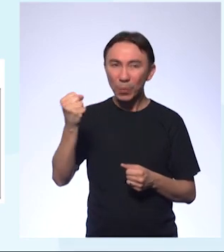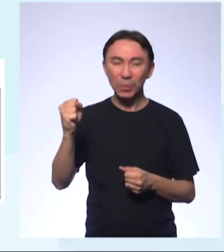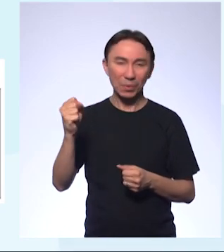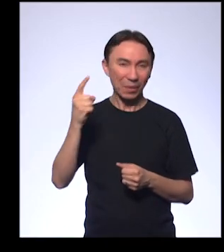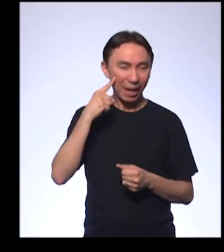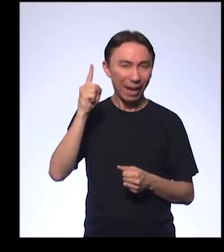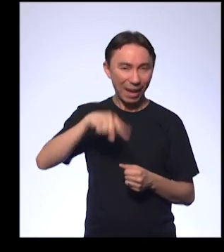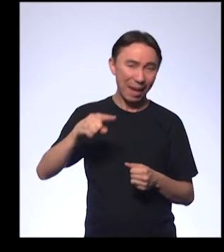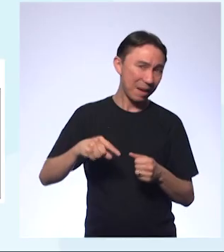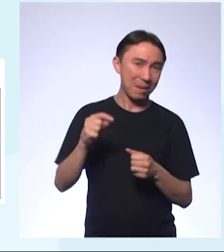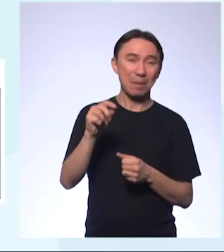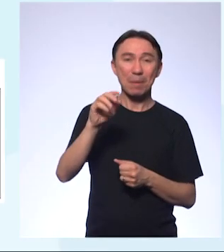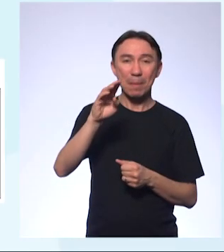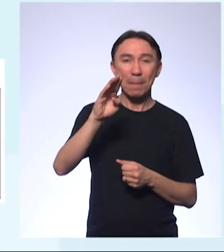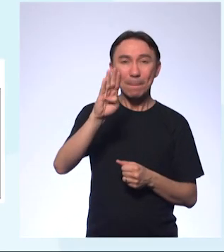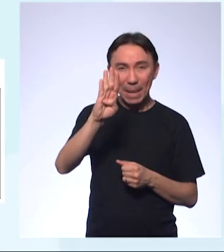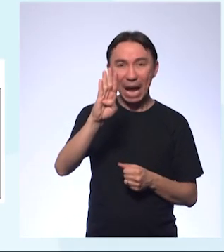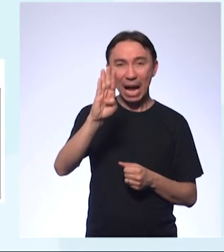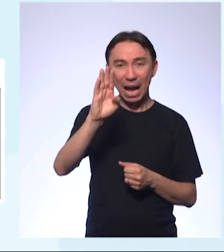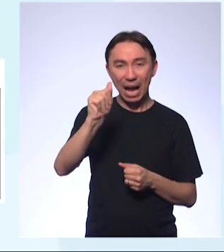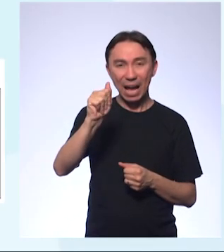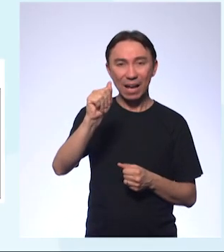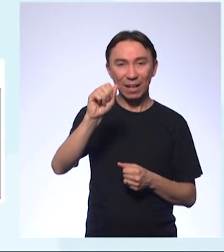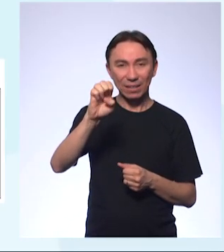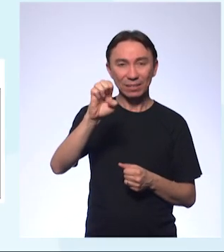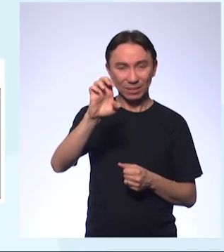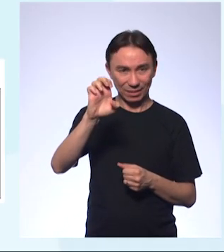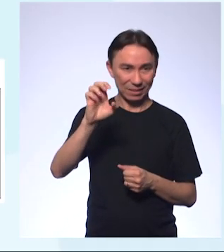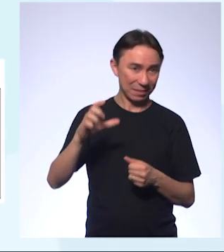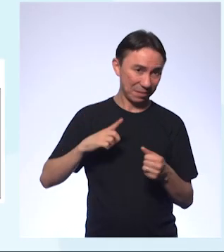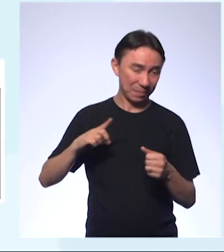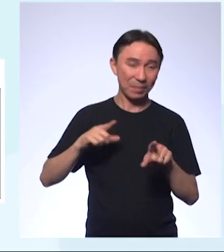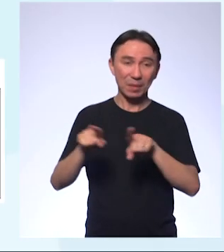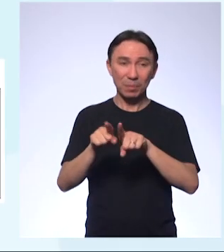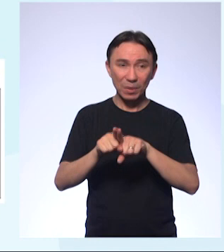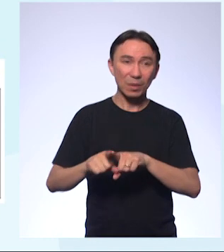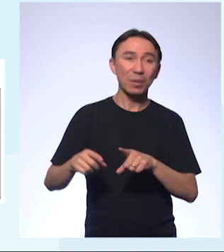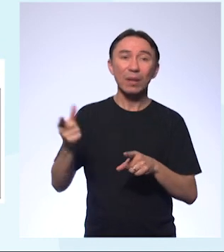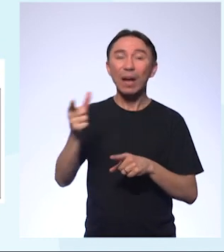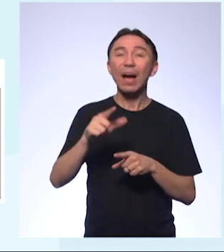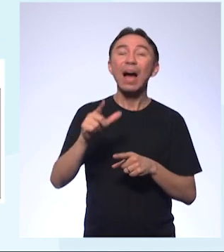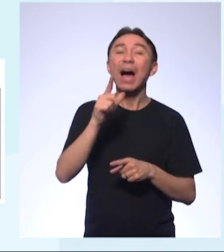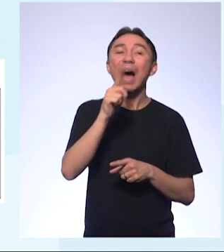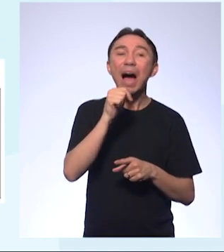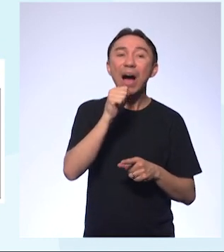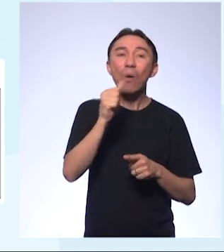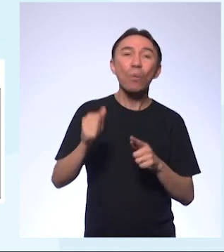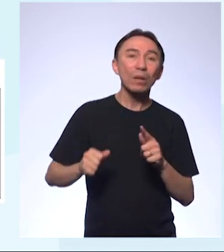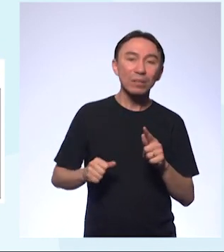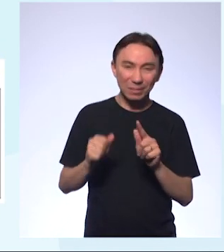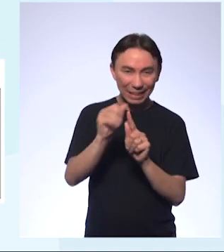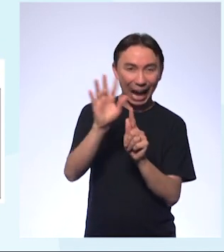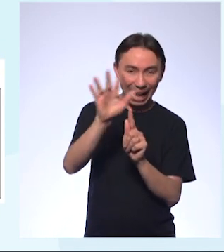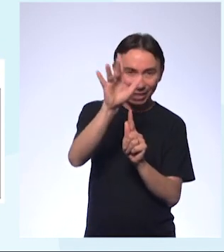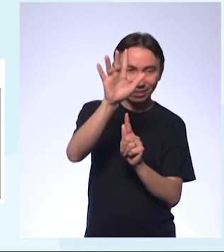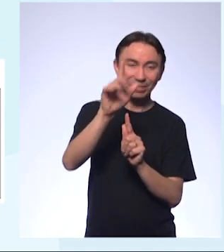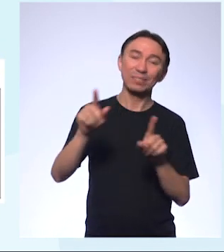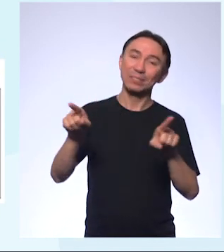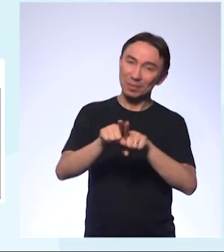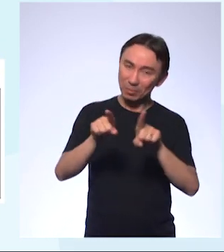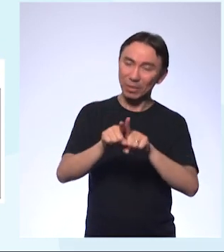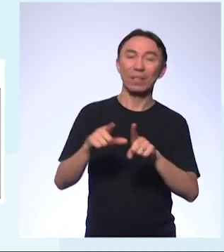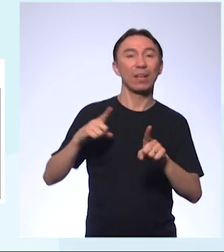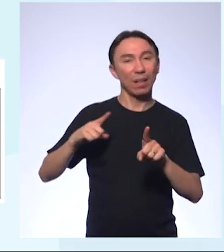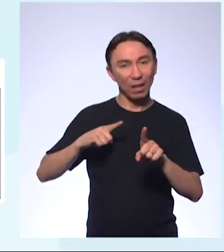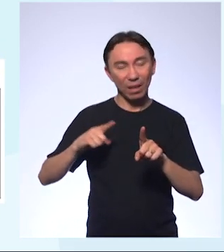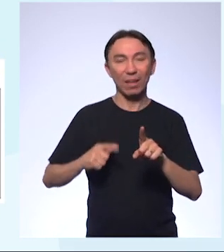com gás, 4, ele também é ácido. Como que nós chegamos a esse valor de acordo com a tabela? Nós temos o valor de